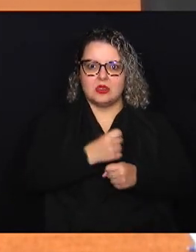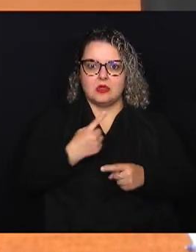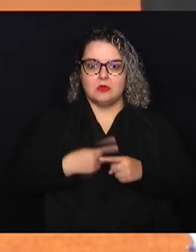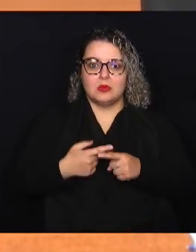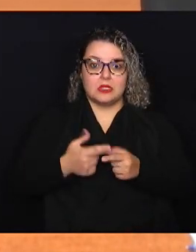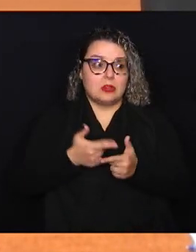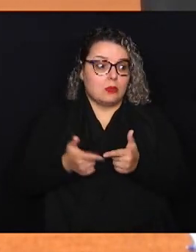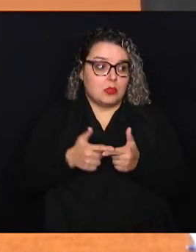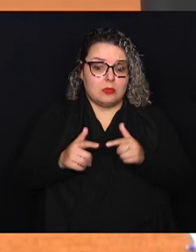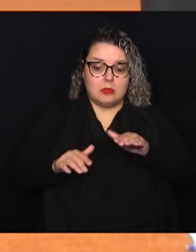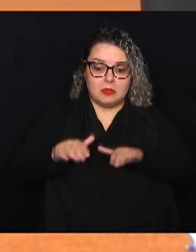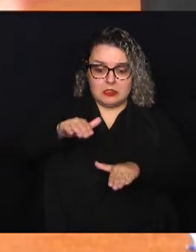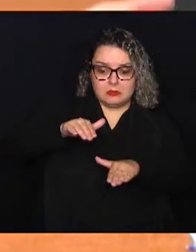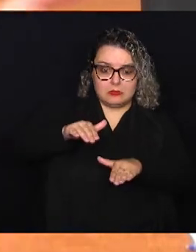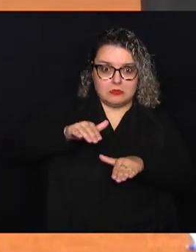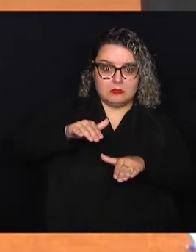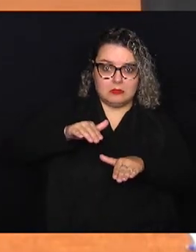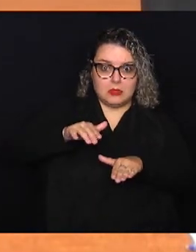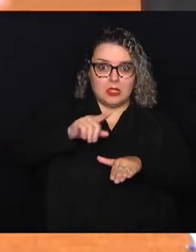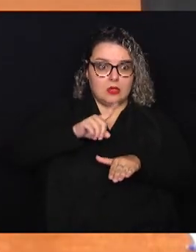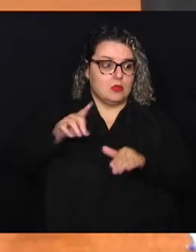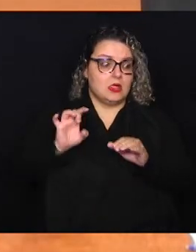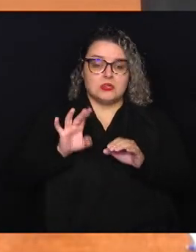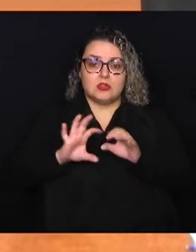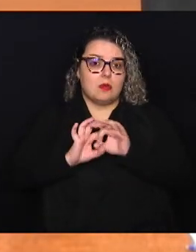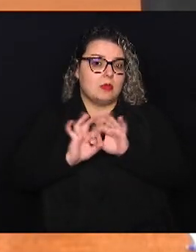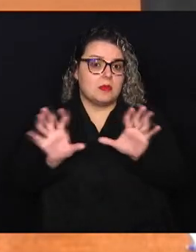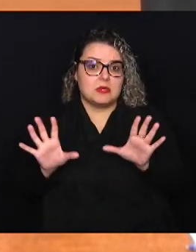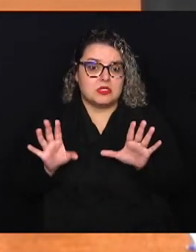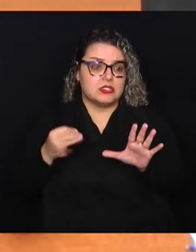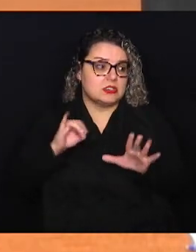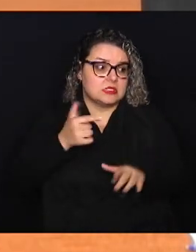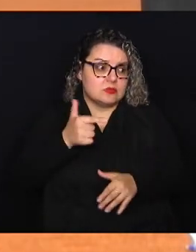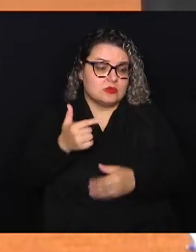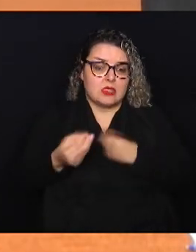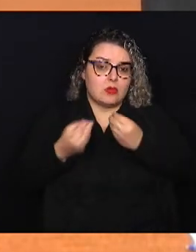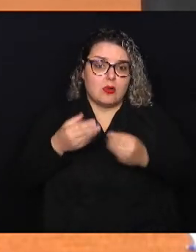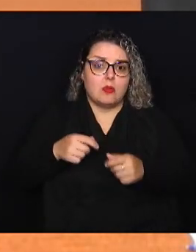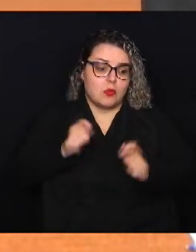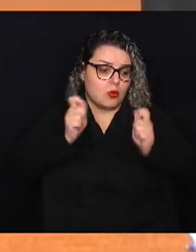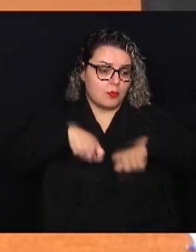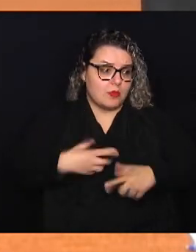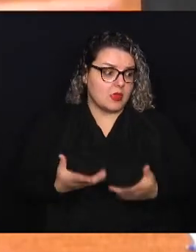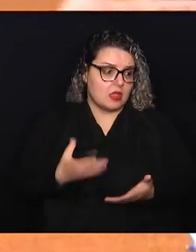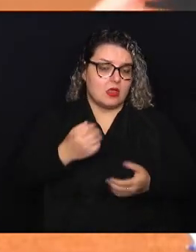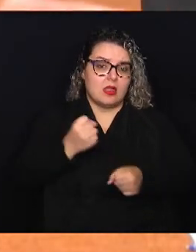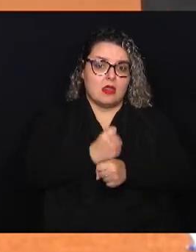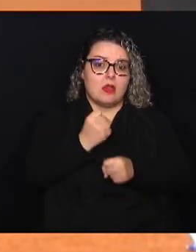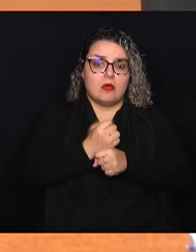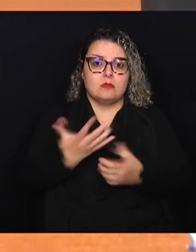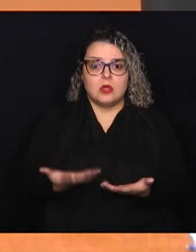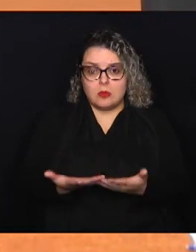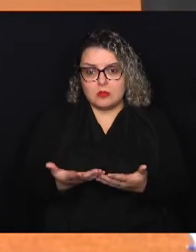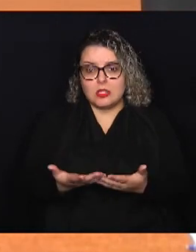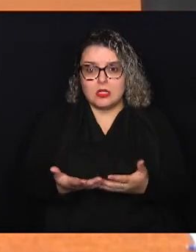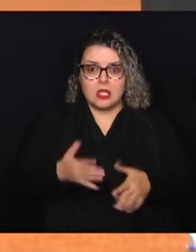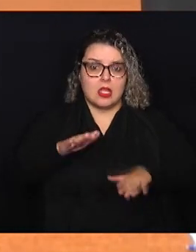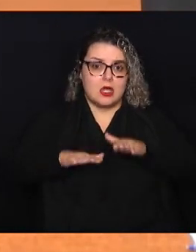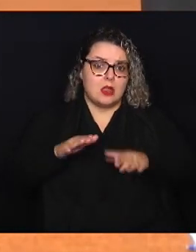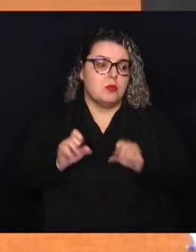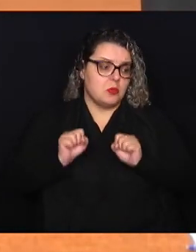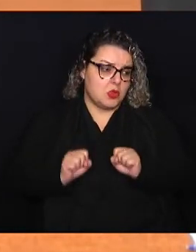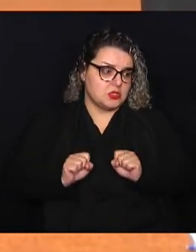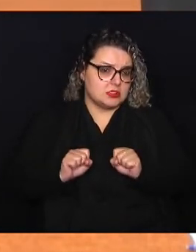então não basta só permitir se não dá para executar a obra e muitas vezes a obra pode ser que seja execuível